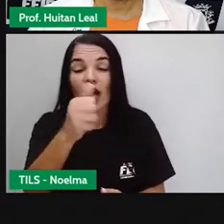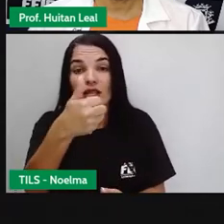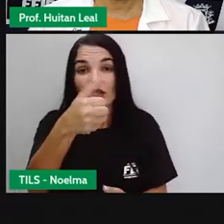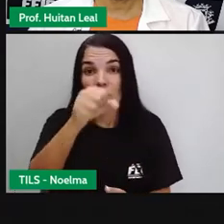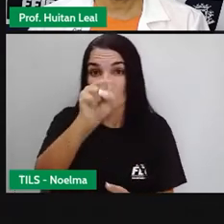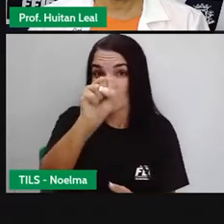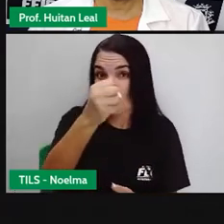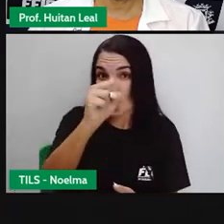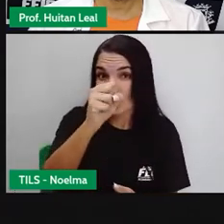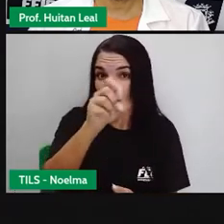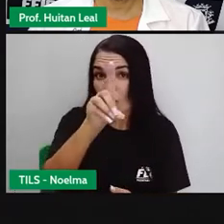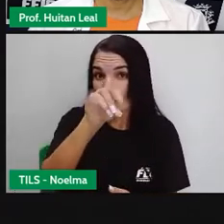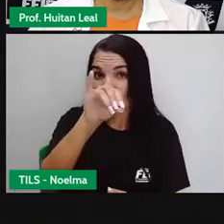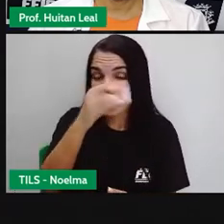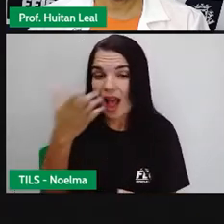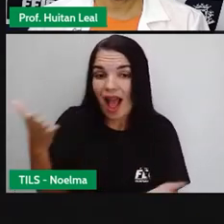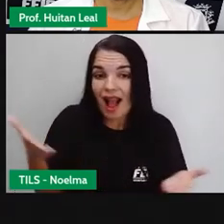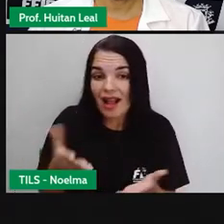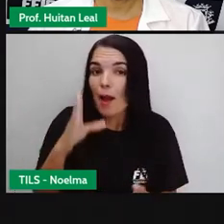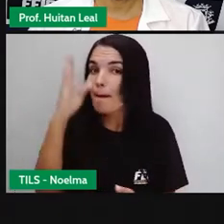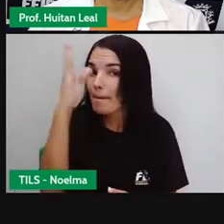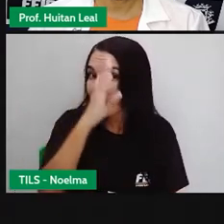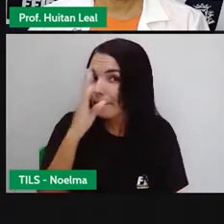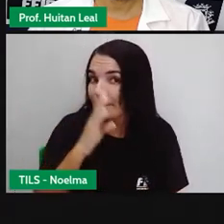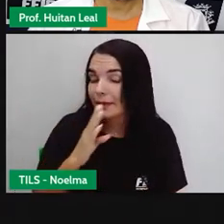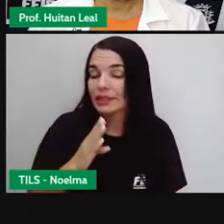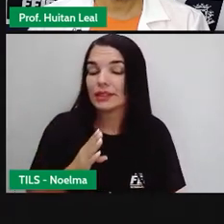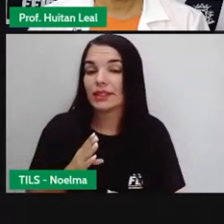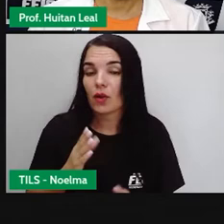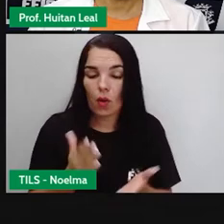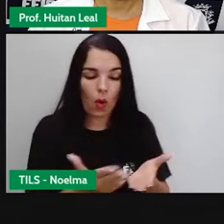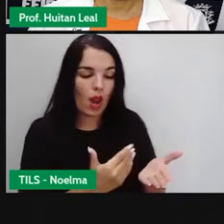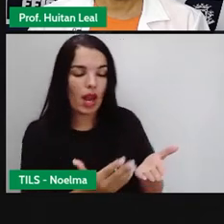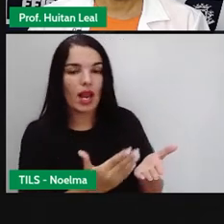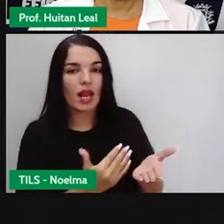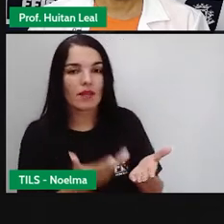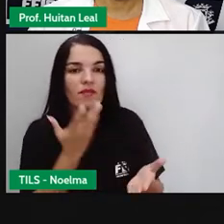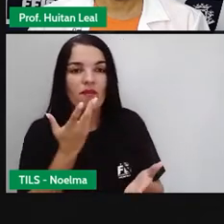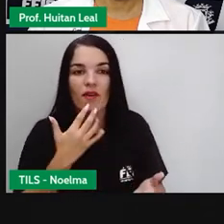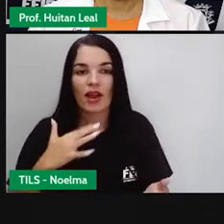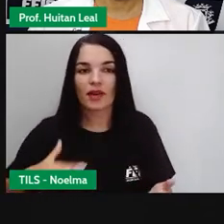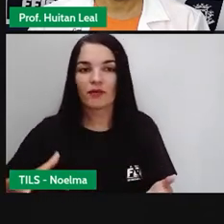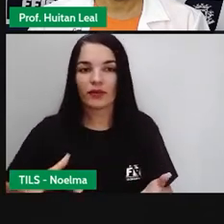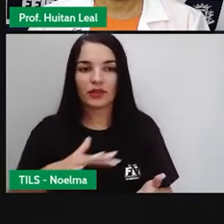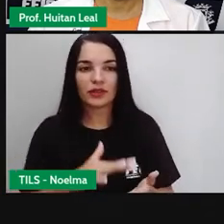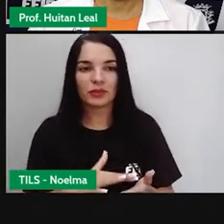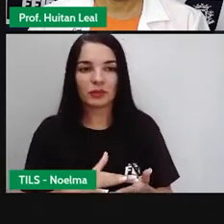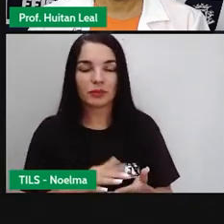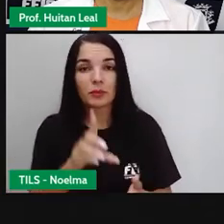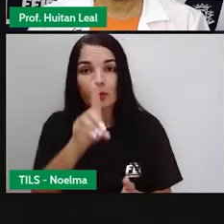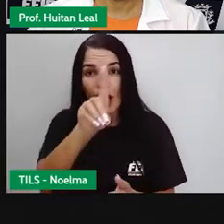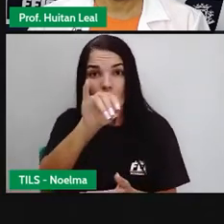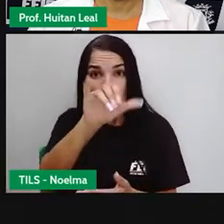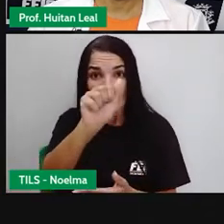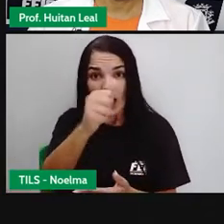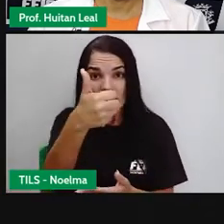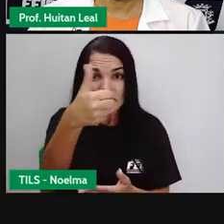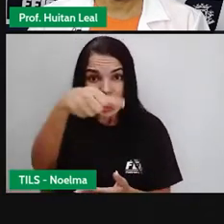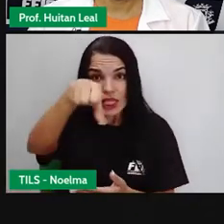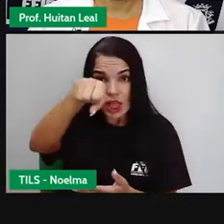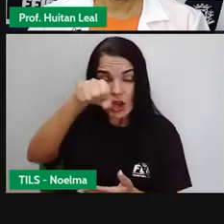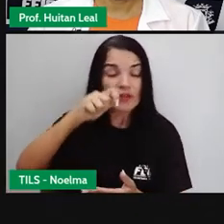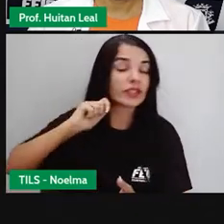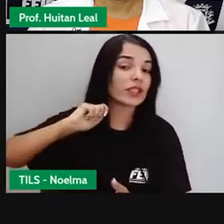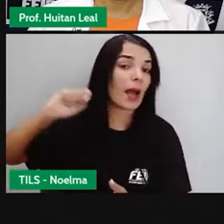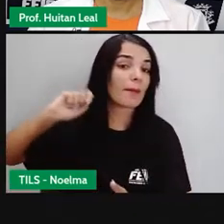No dia 19 de abril, comemoramos o dia do indígena, né? Então,